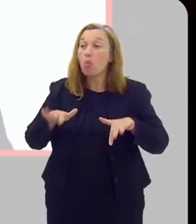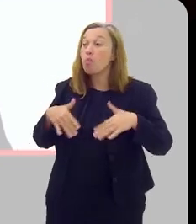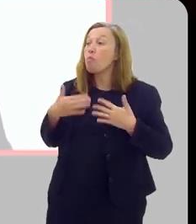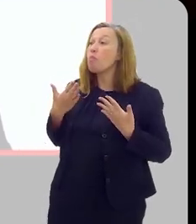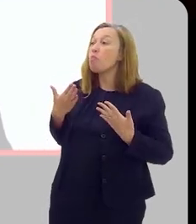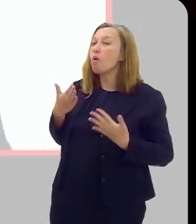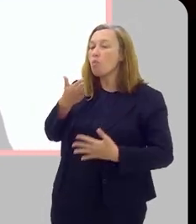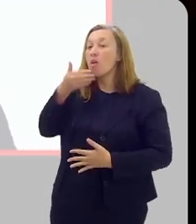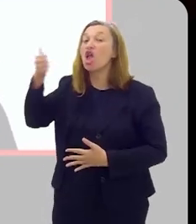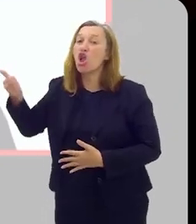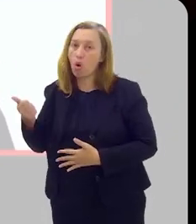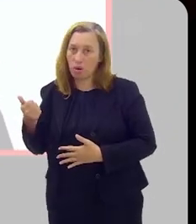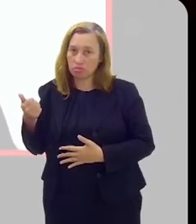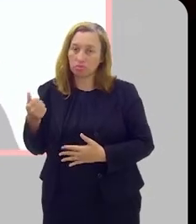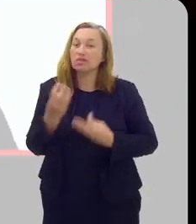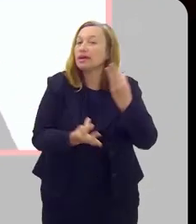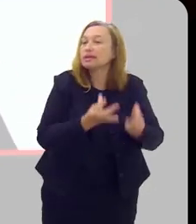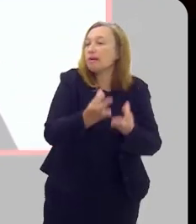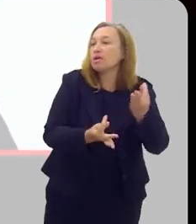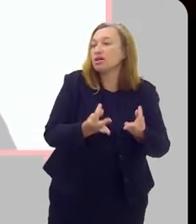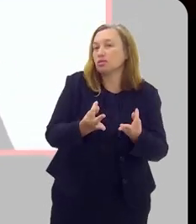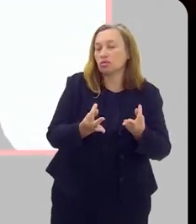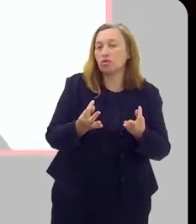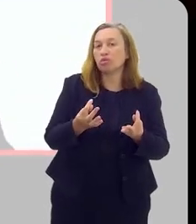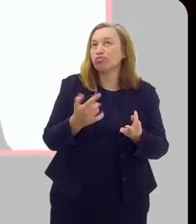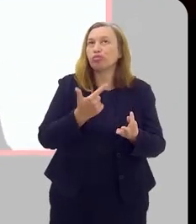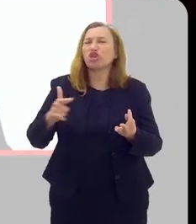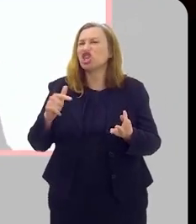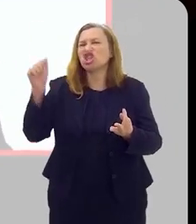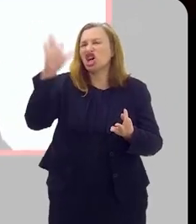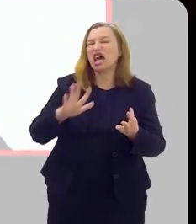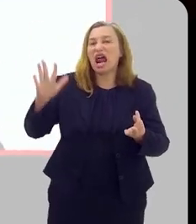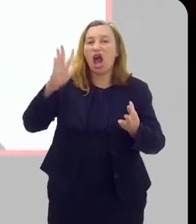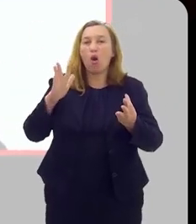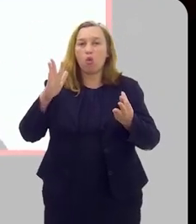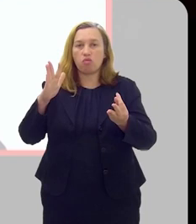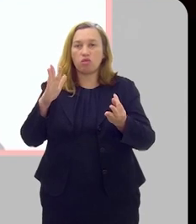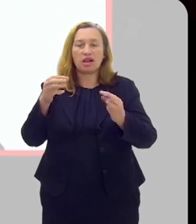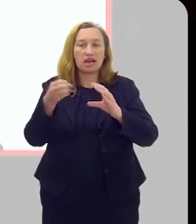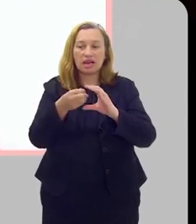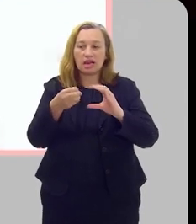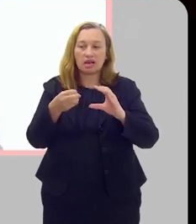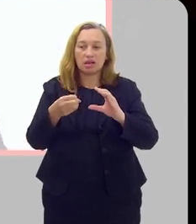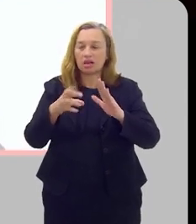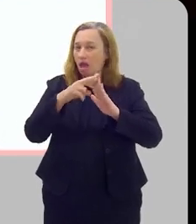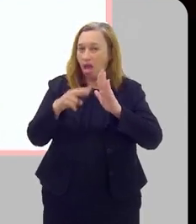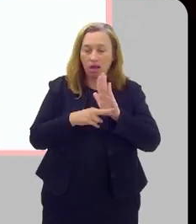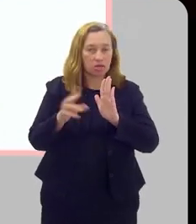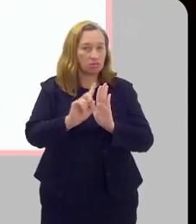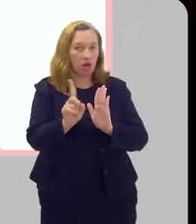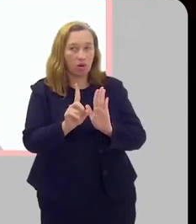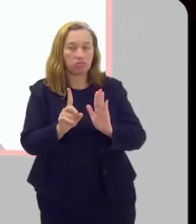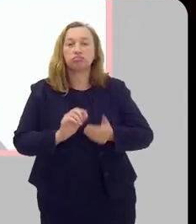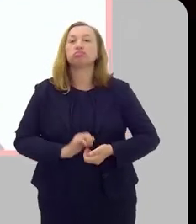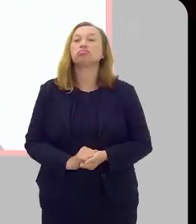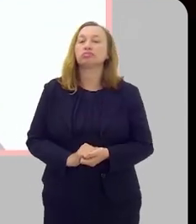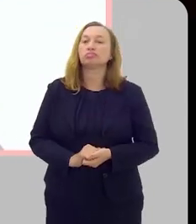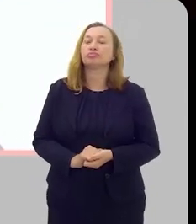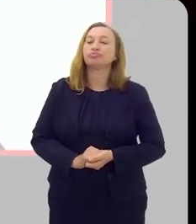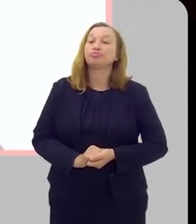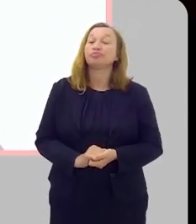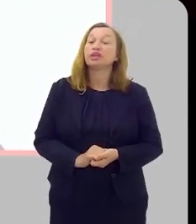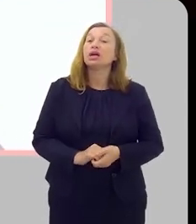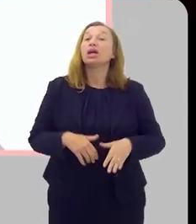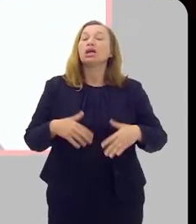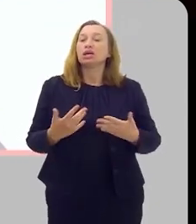qual é a melhor modalidade para você. Não tem uma regra geral, não é receita de boa, né? Isso a gente vê em cada caso. Mas de uma forma geral, essas são as